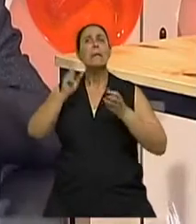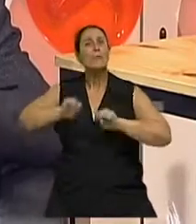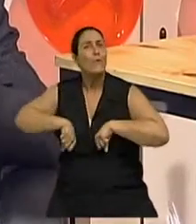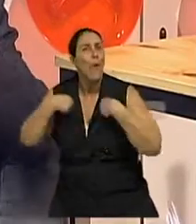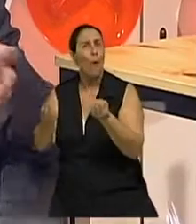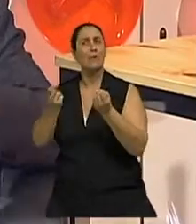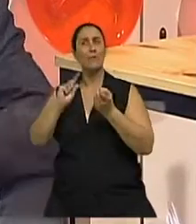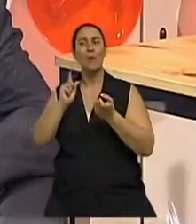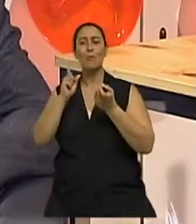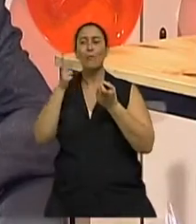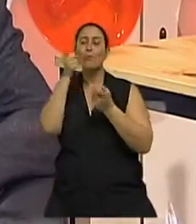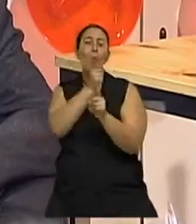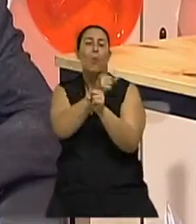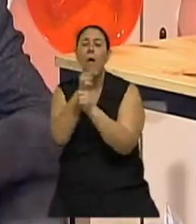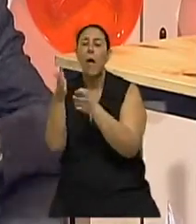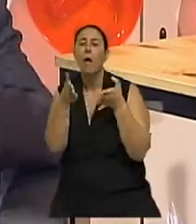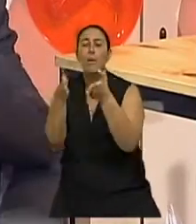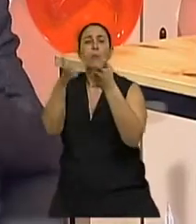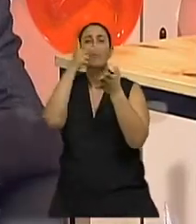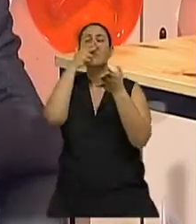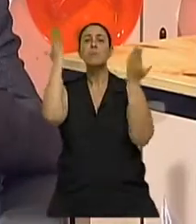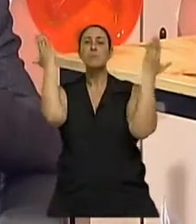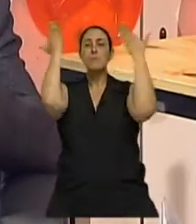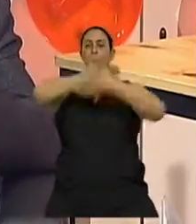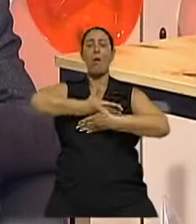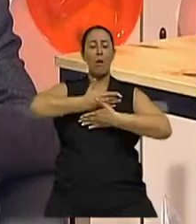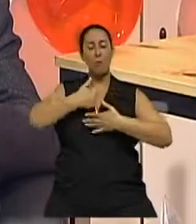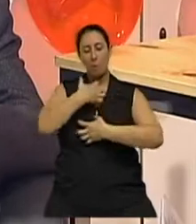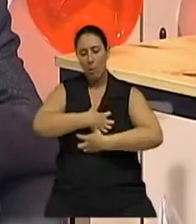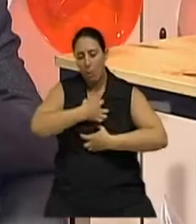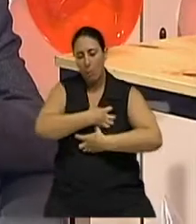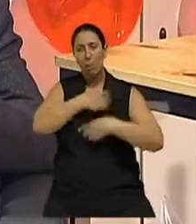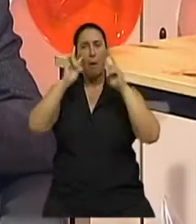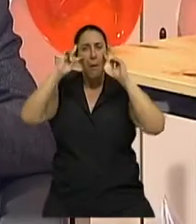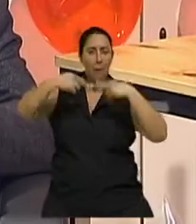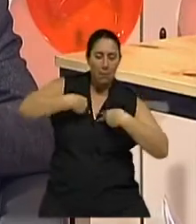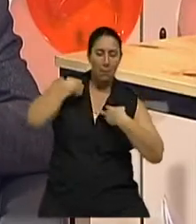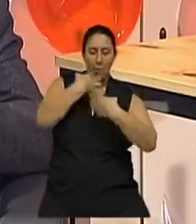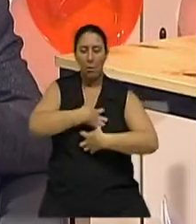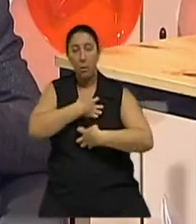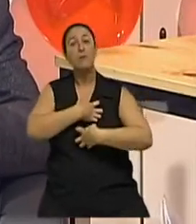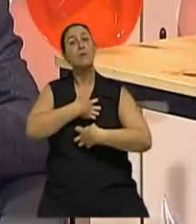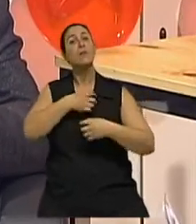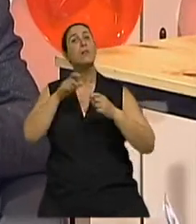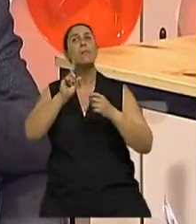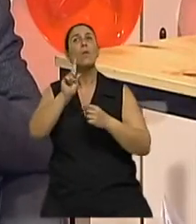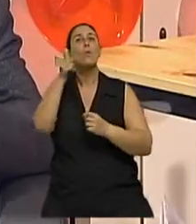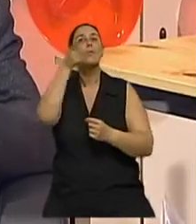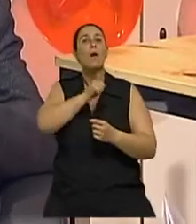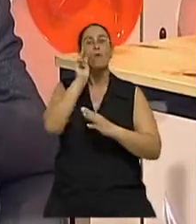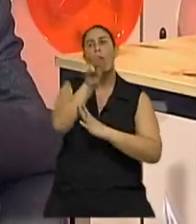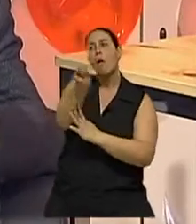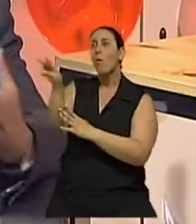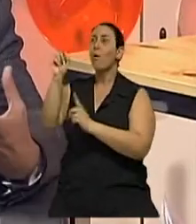encontrar outros caminhos para poder, enfim, ter satisfação, dar um peso maior a outras coisas que ela